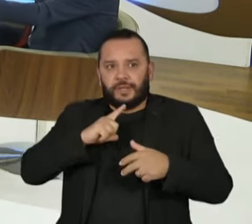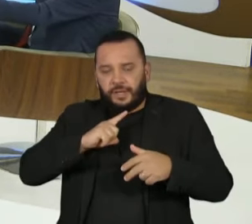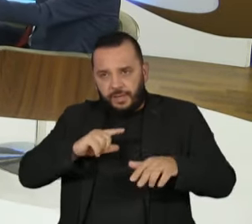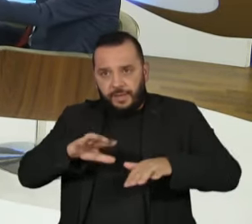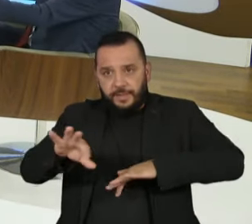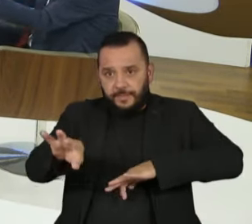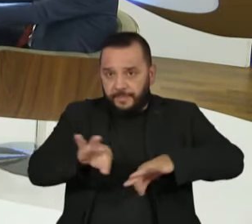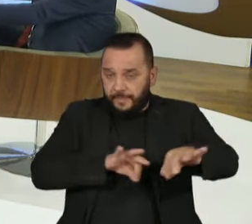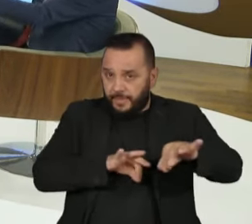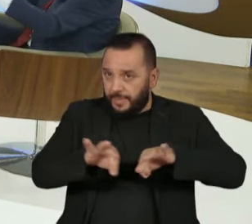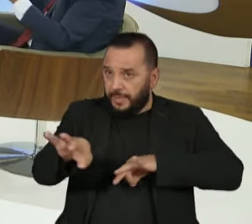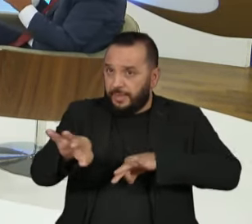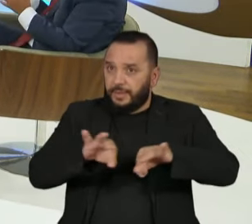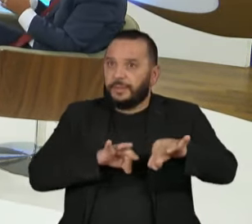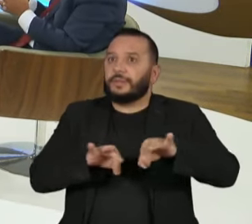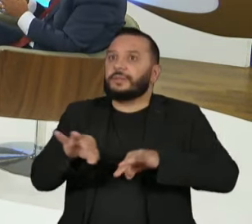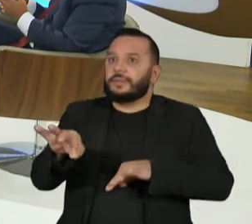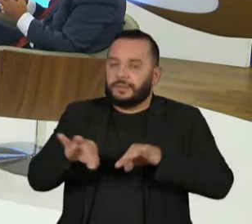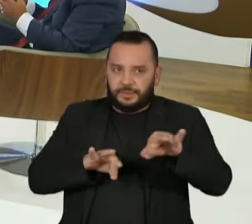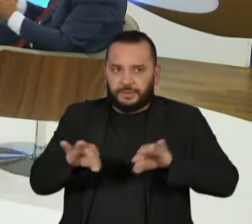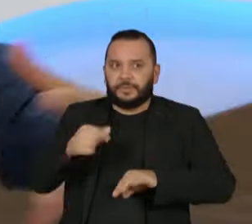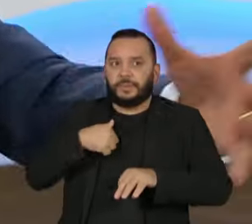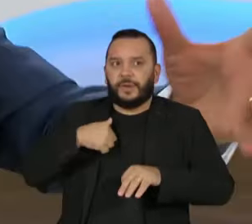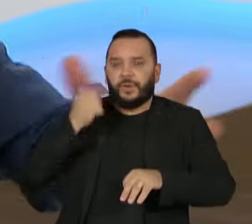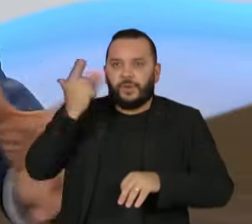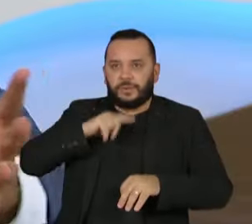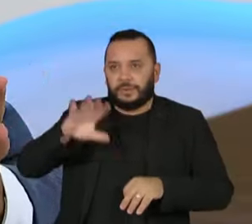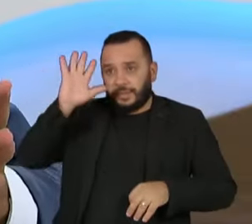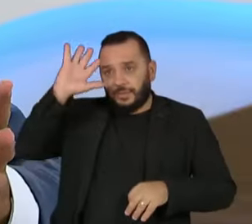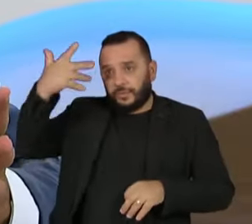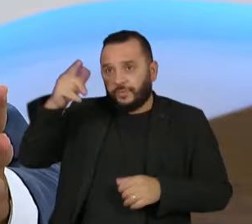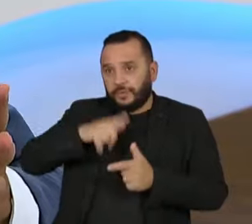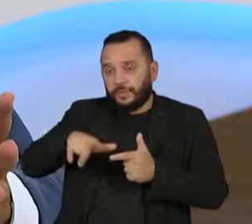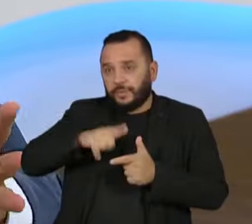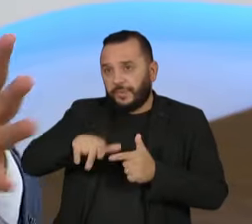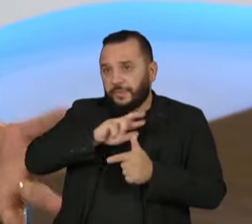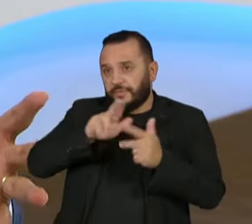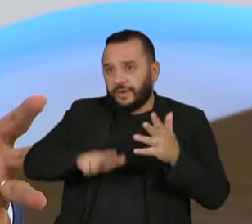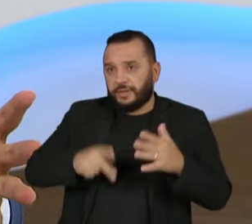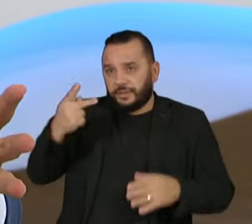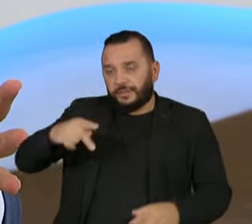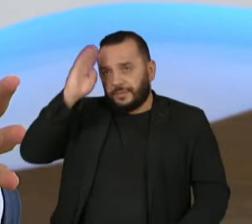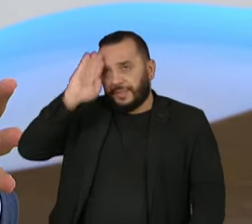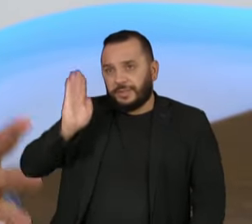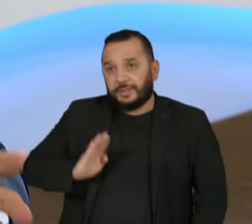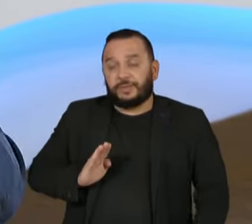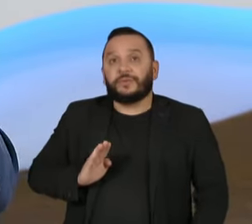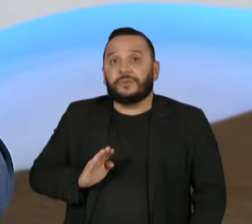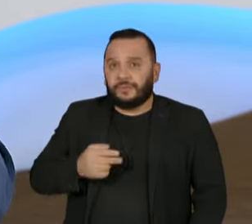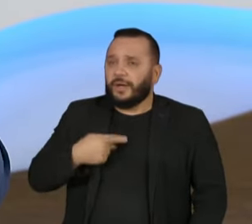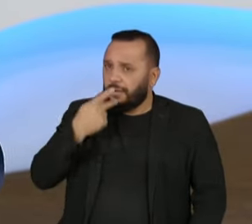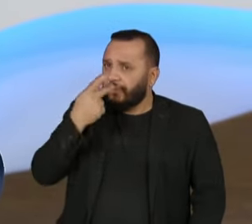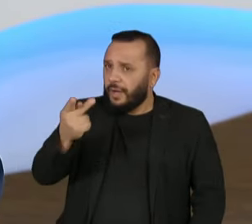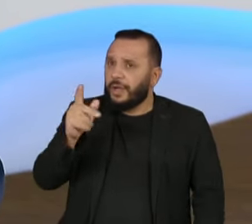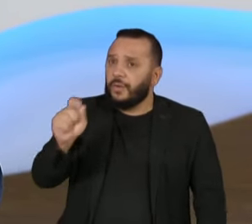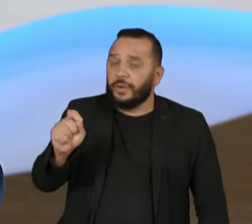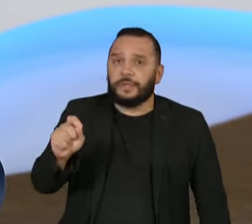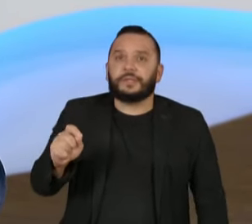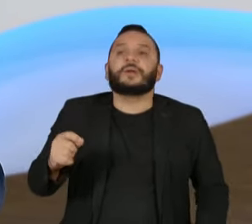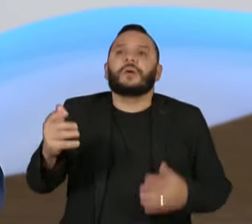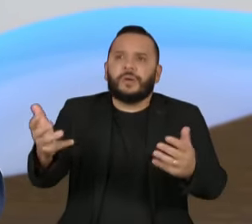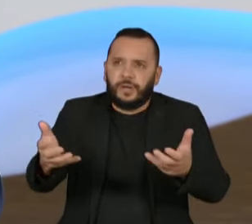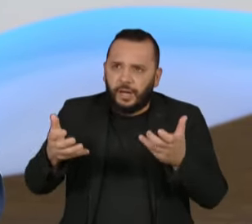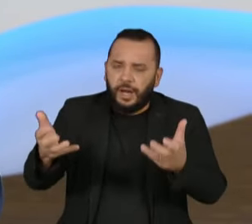para resolver vários problemas do país, que vai dizer, olha, eu